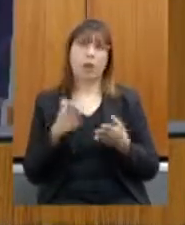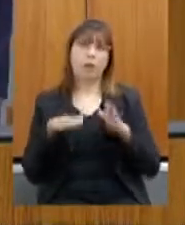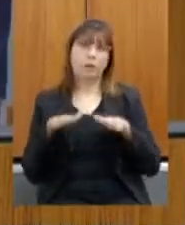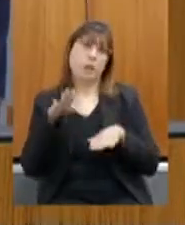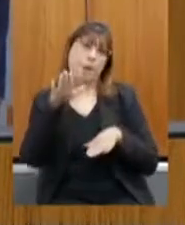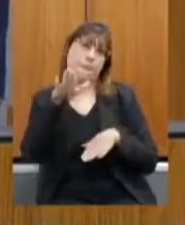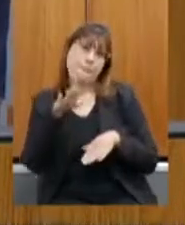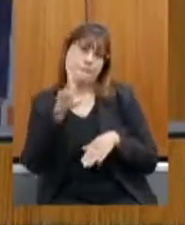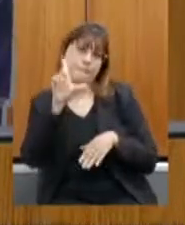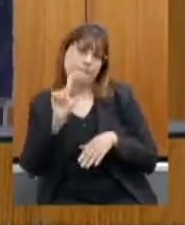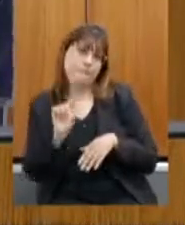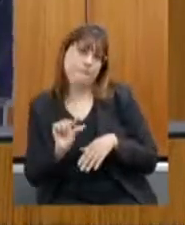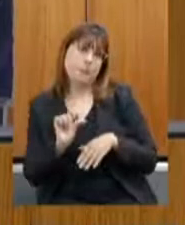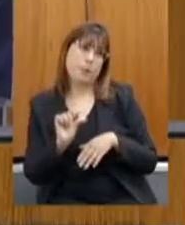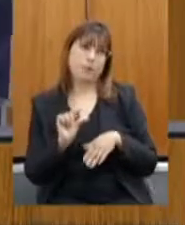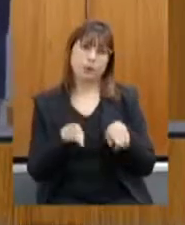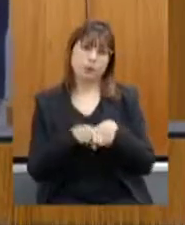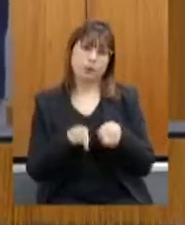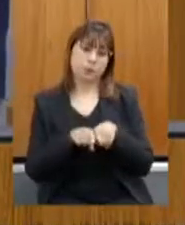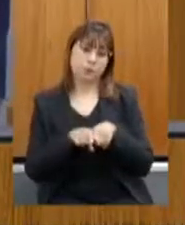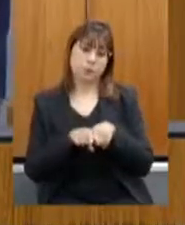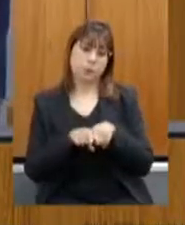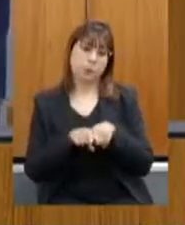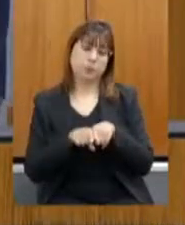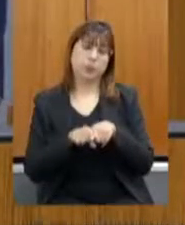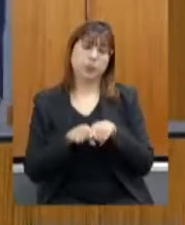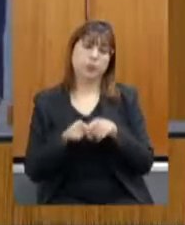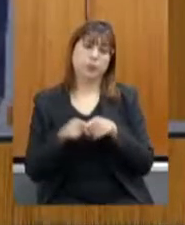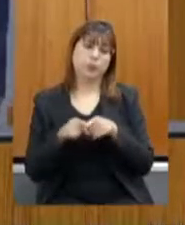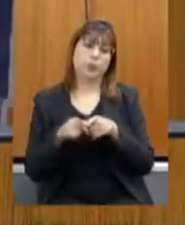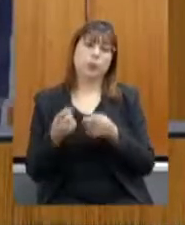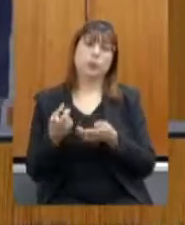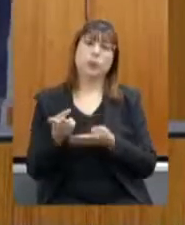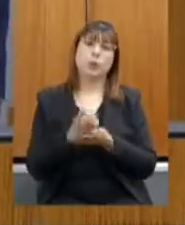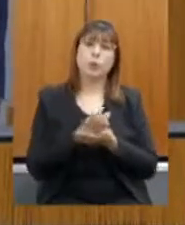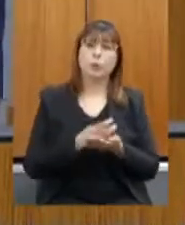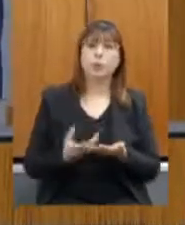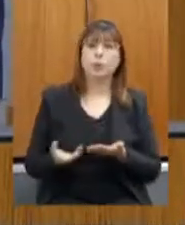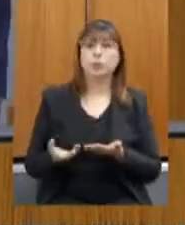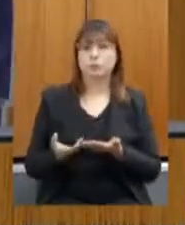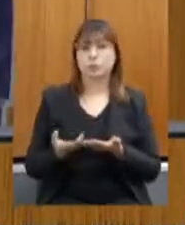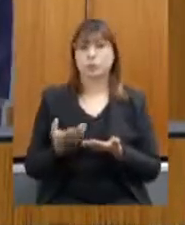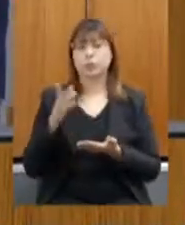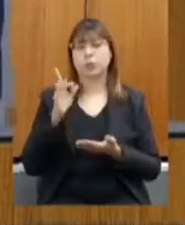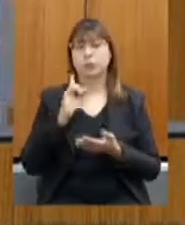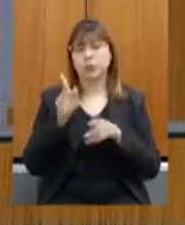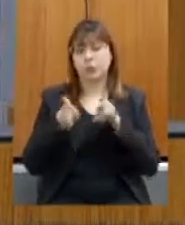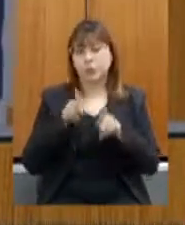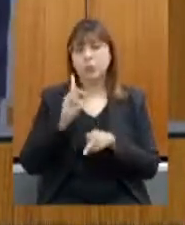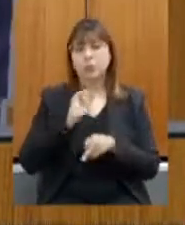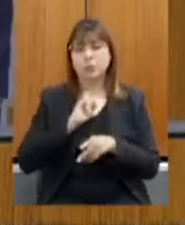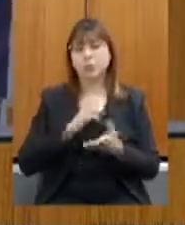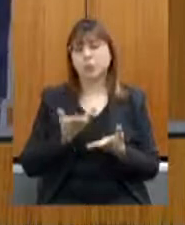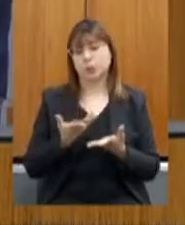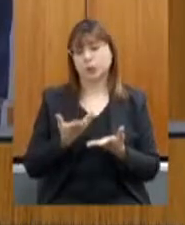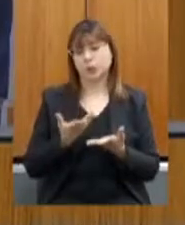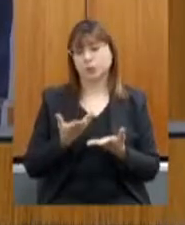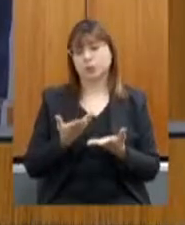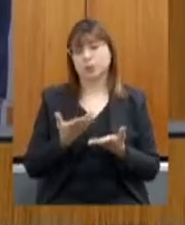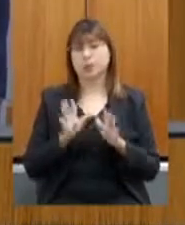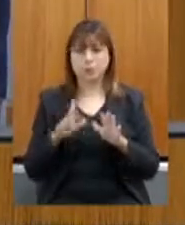abaixar também o imposto do mineiro, mas deixando o importado também baixo? Não, nós temos que proteger o nosso mercado.